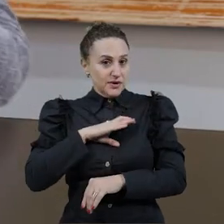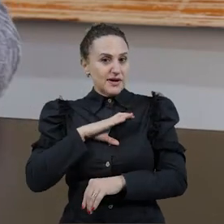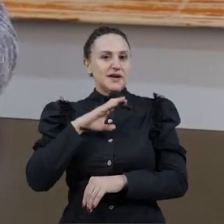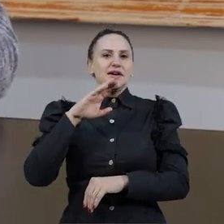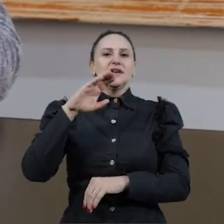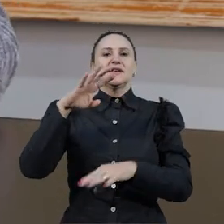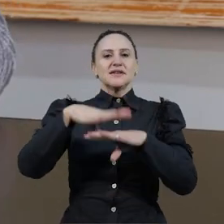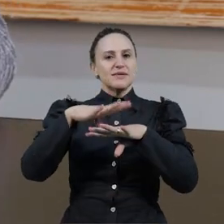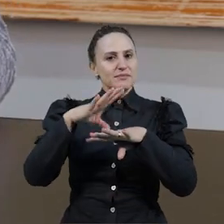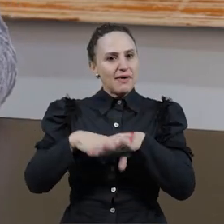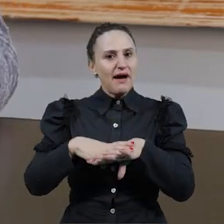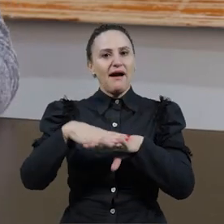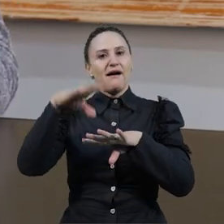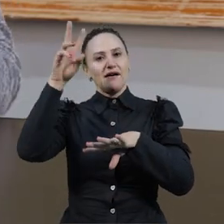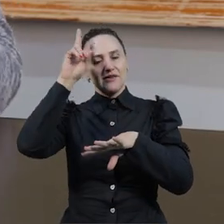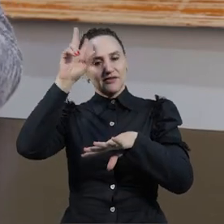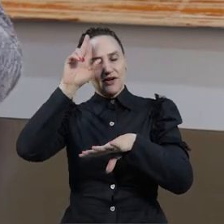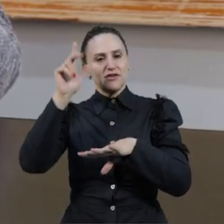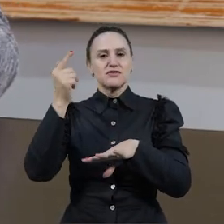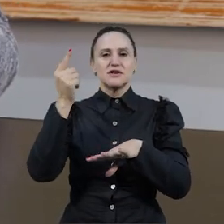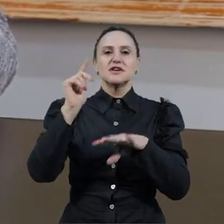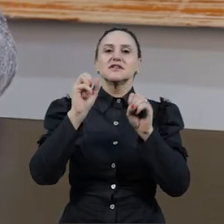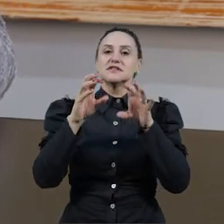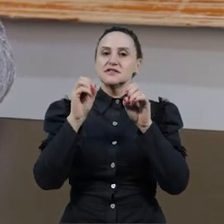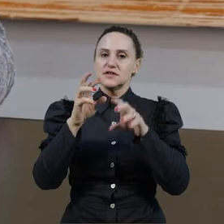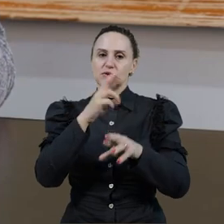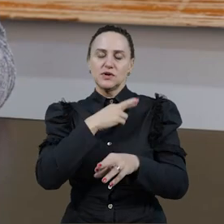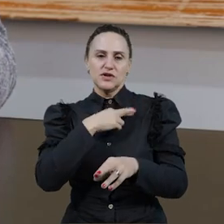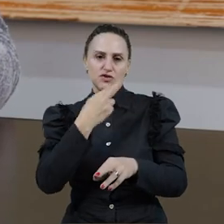geografia, ciências, ensino religioso,